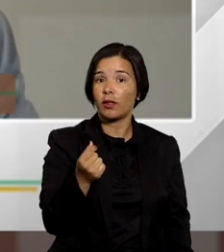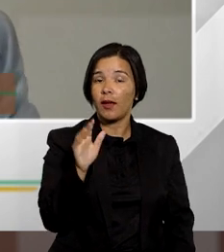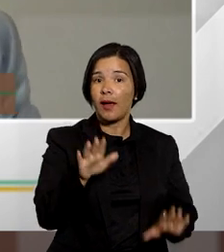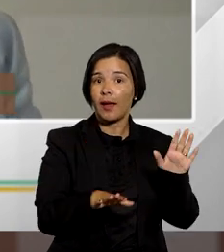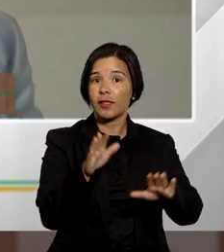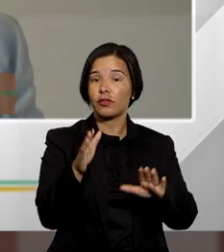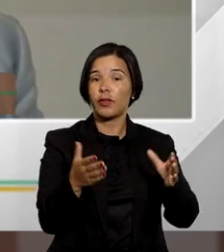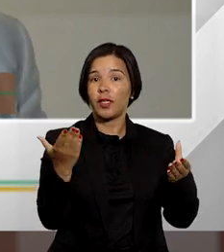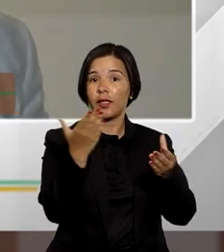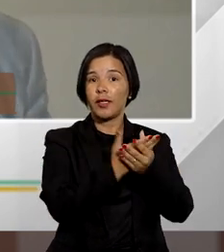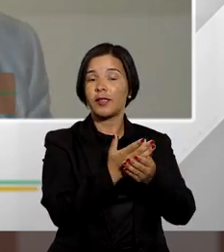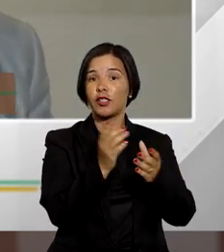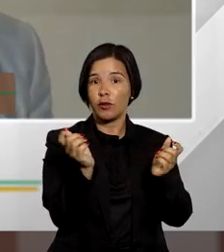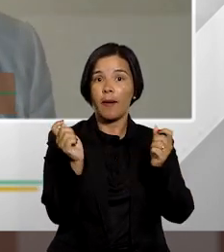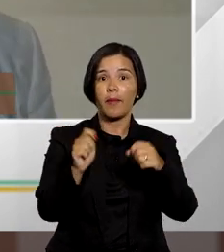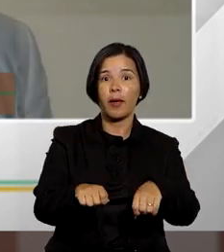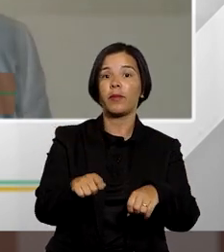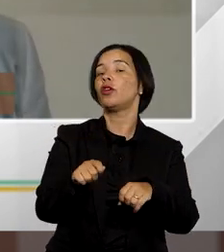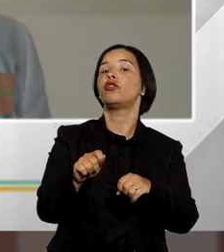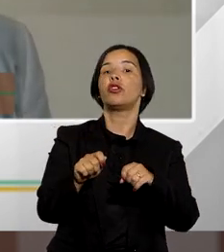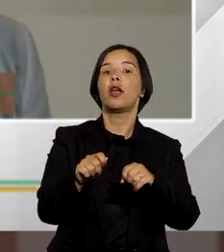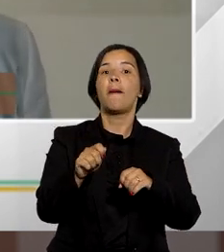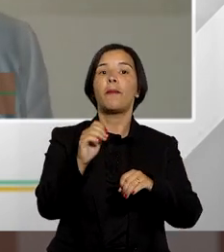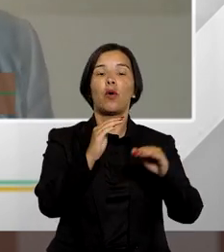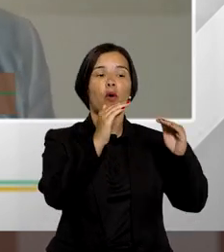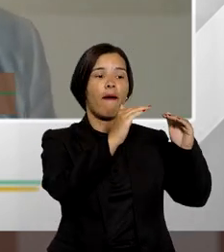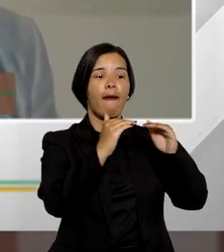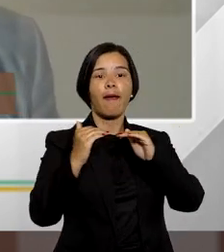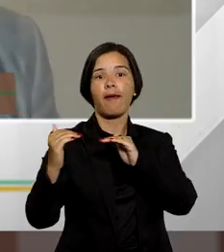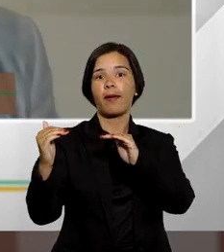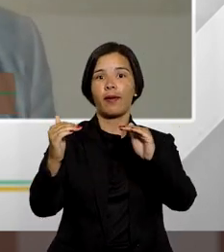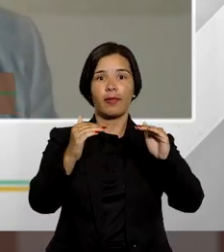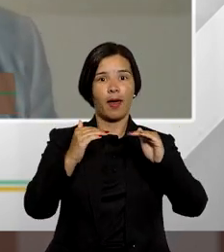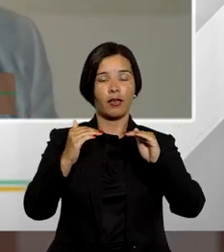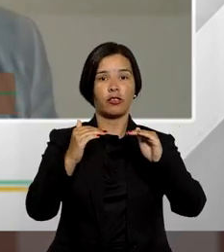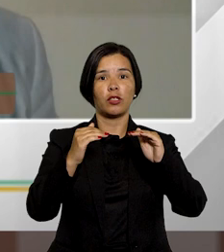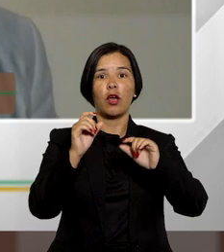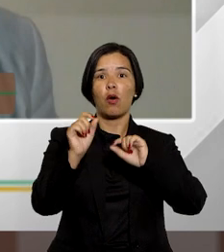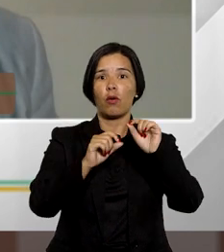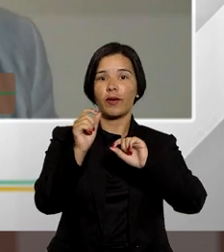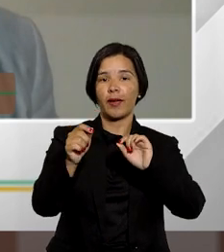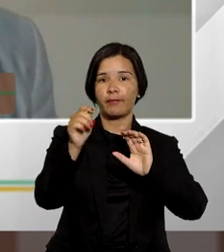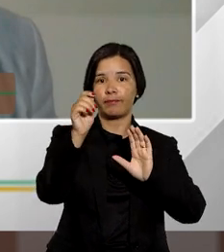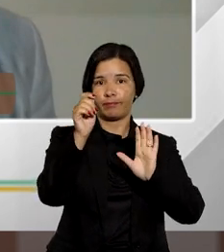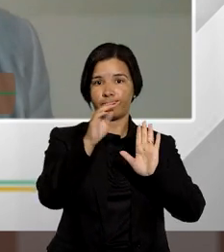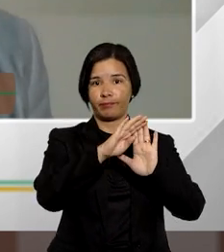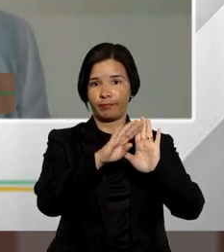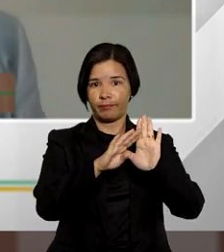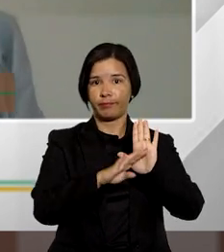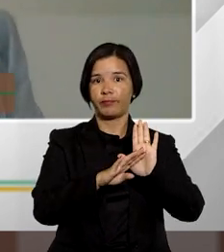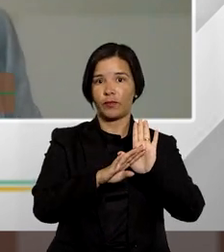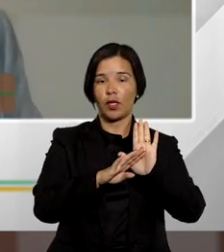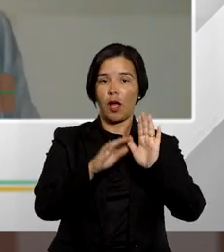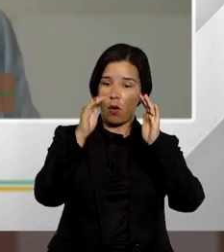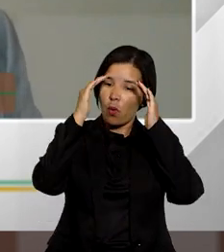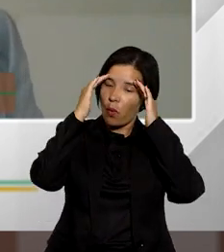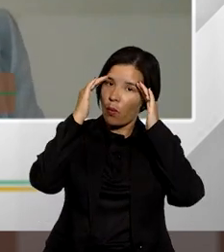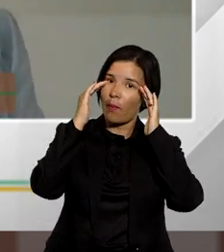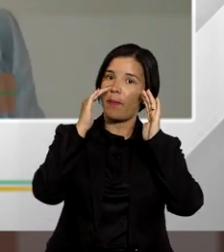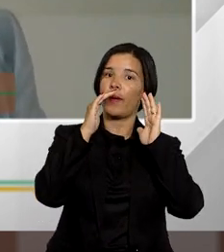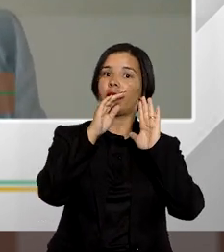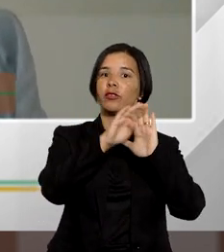aquelas causas que permitiriam a fixação por equidade a edição do dispositivo que determina a